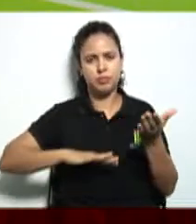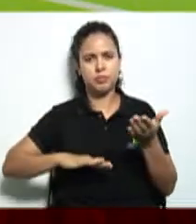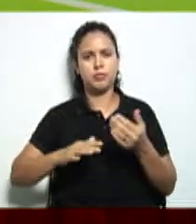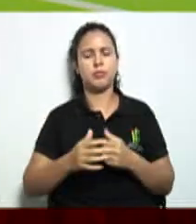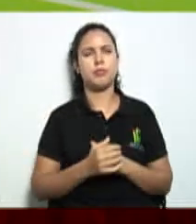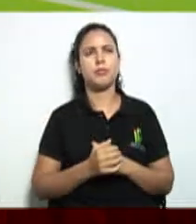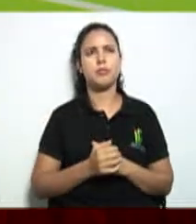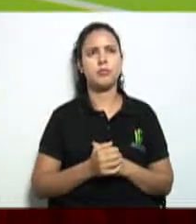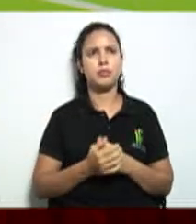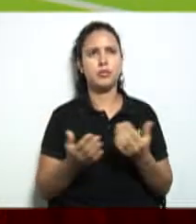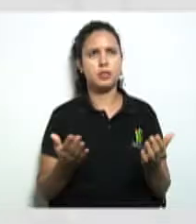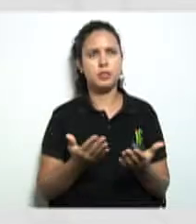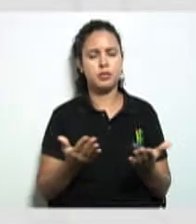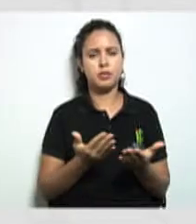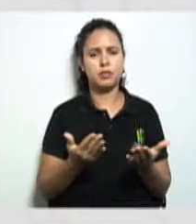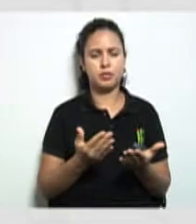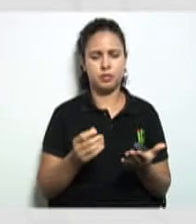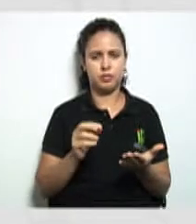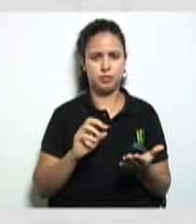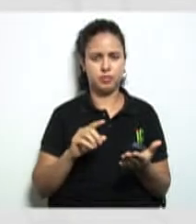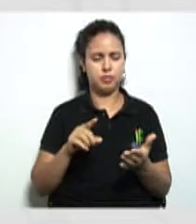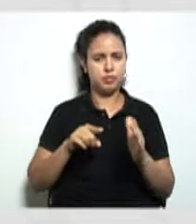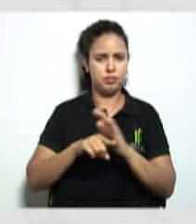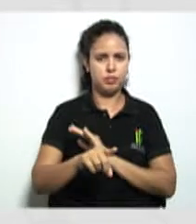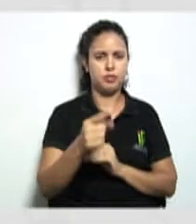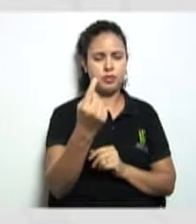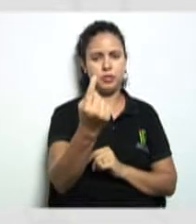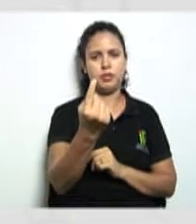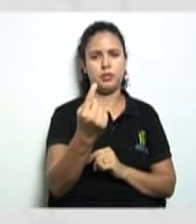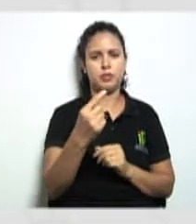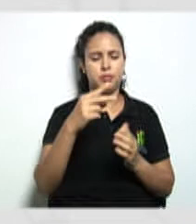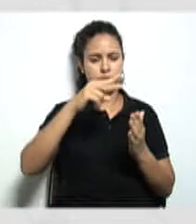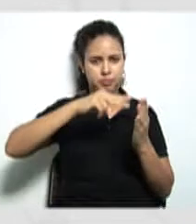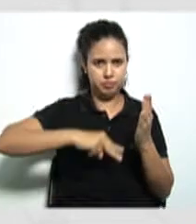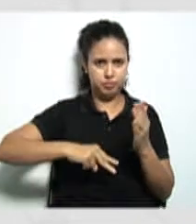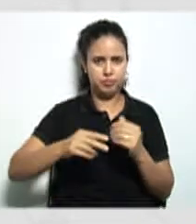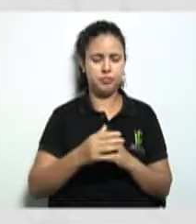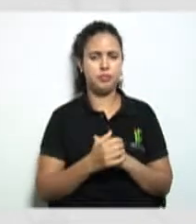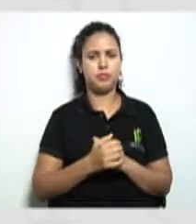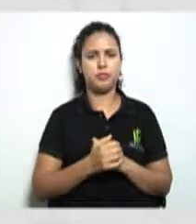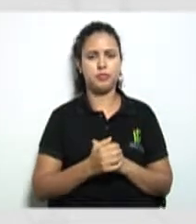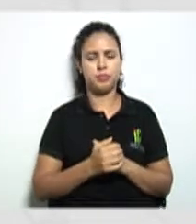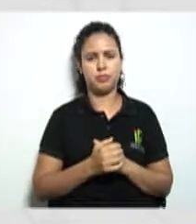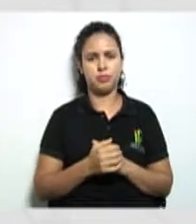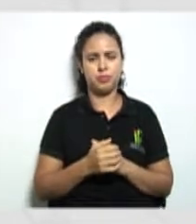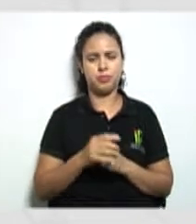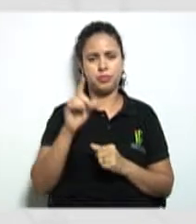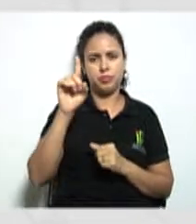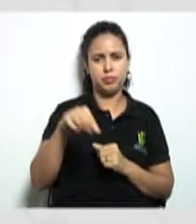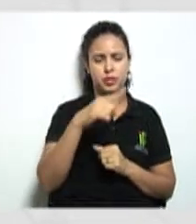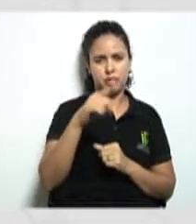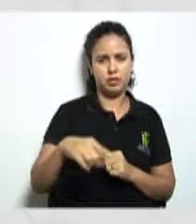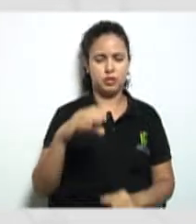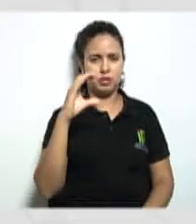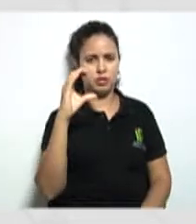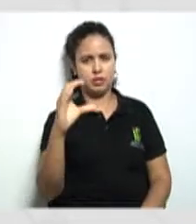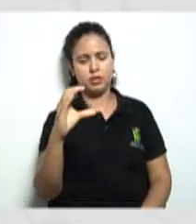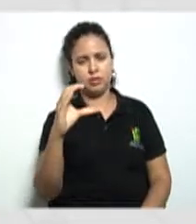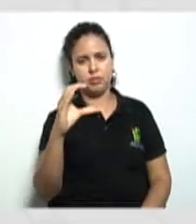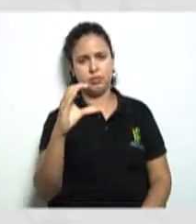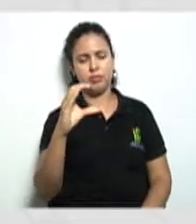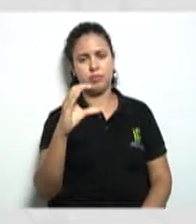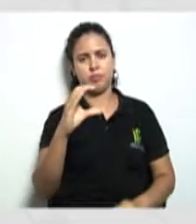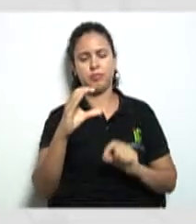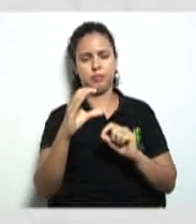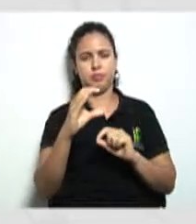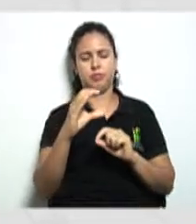só agora a gente vai lá para a questão número 1 ela fala assim assinale com a letra C se a afirmativa